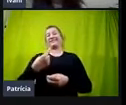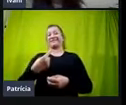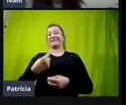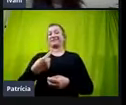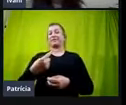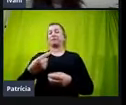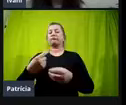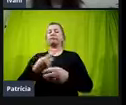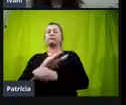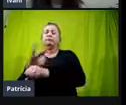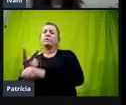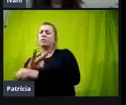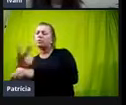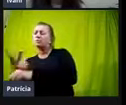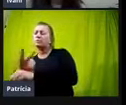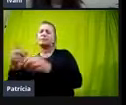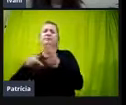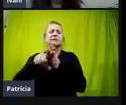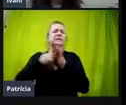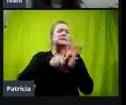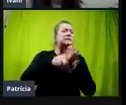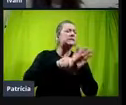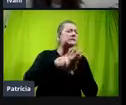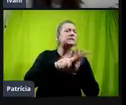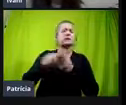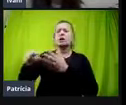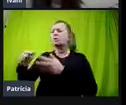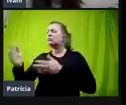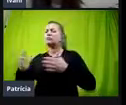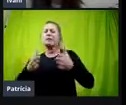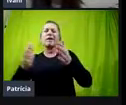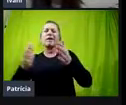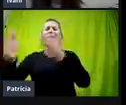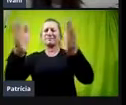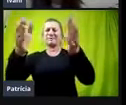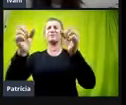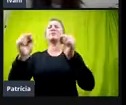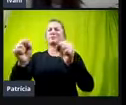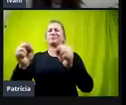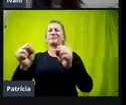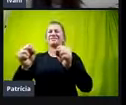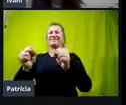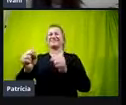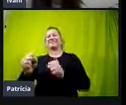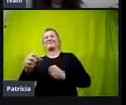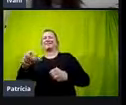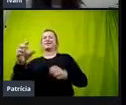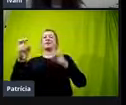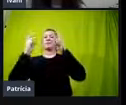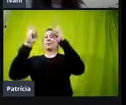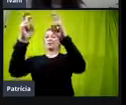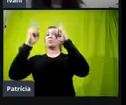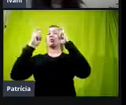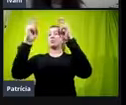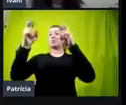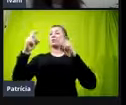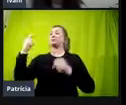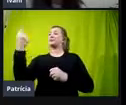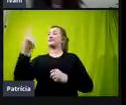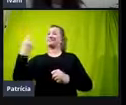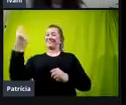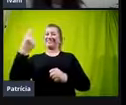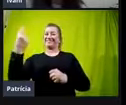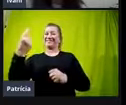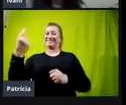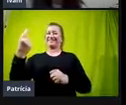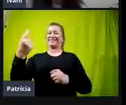procurar, pesquisar, ver outros caminhos que pudessem proporcionar para ele tomar o ônibus sozinho e fazer um dos